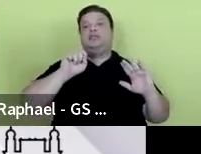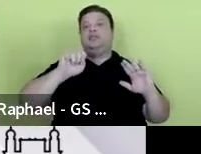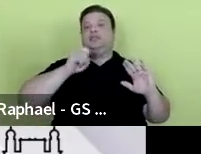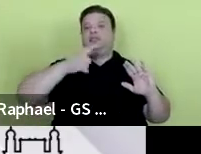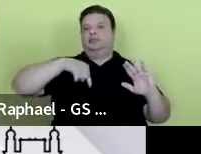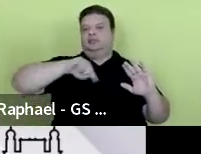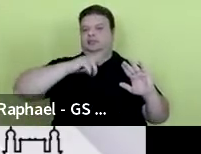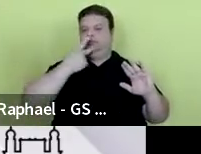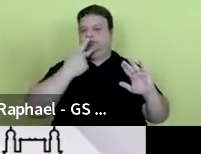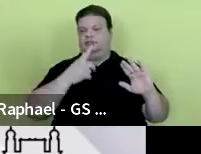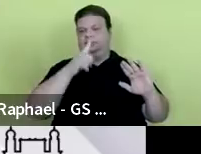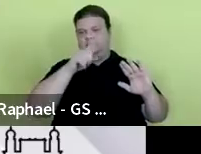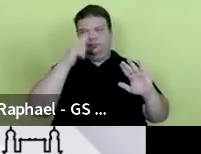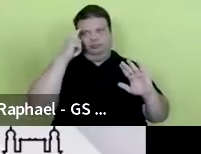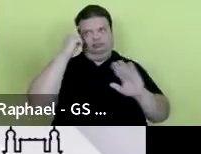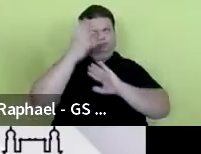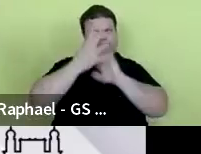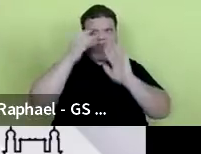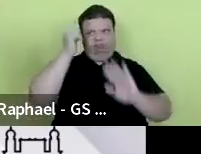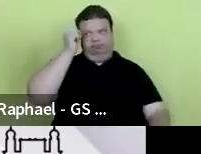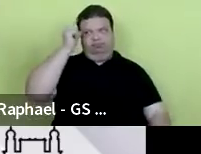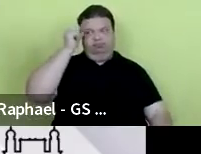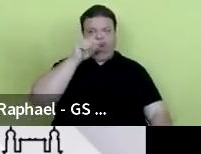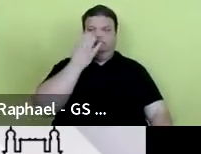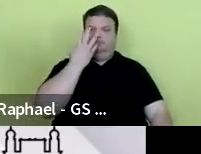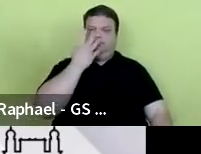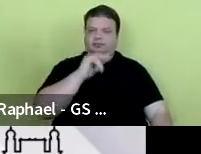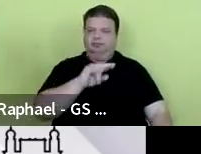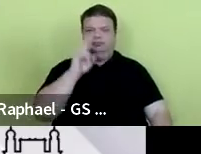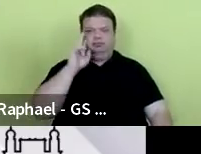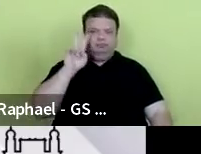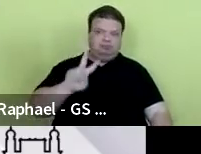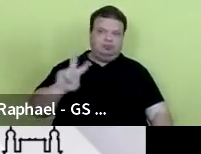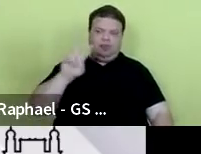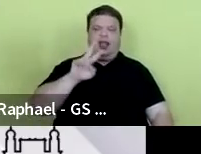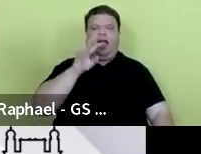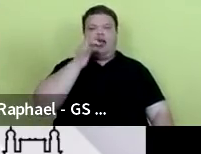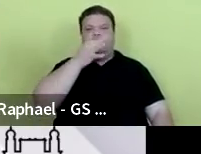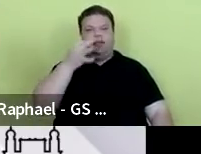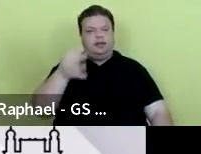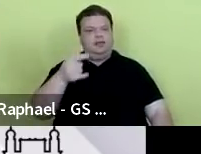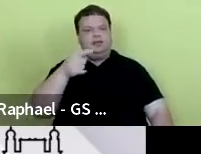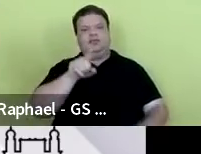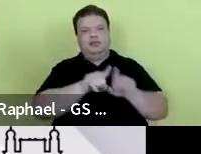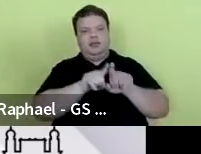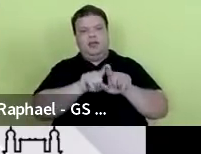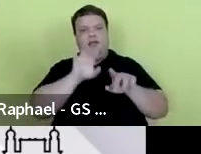conscientização, de jovens, de crianças, de olhar crítico, uma formação